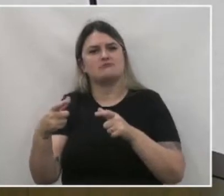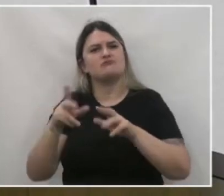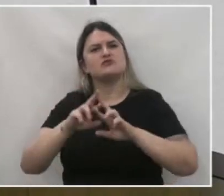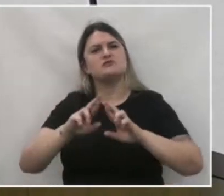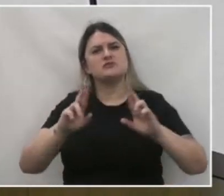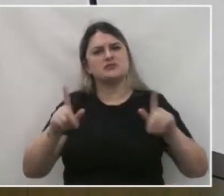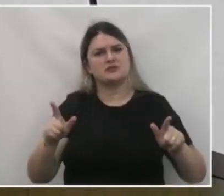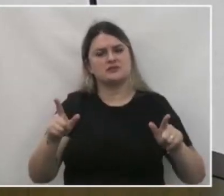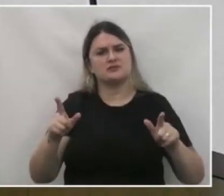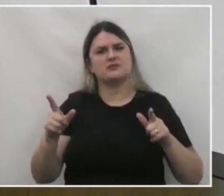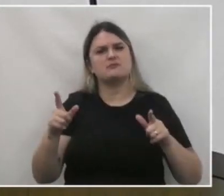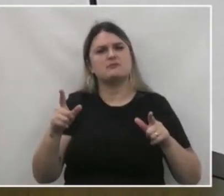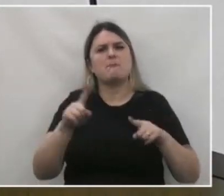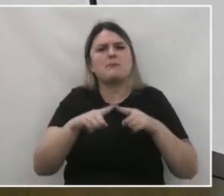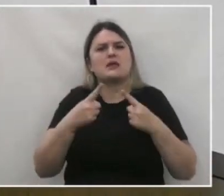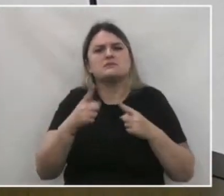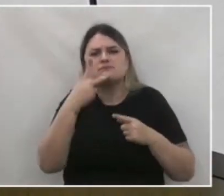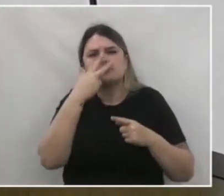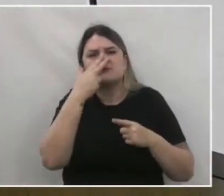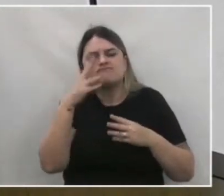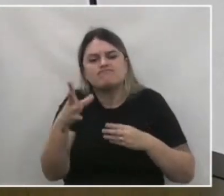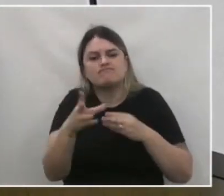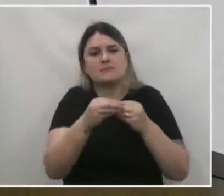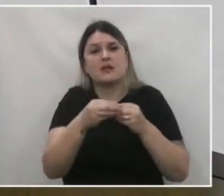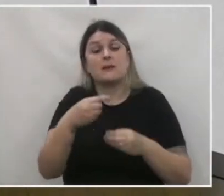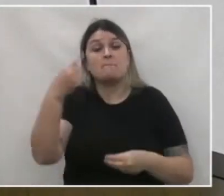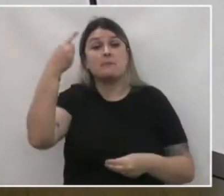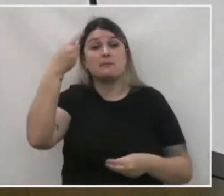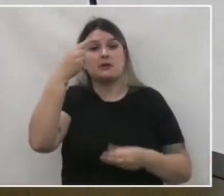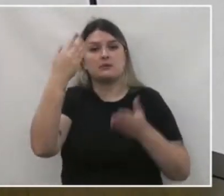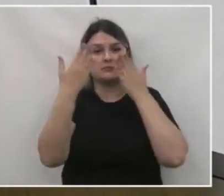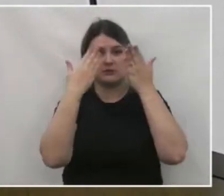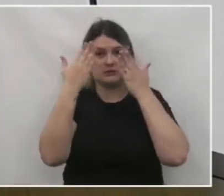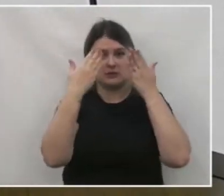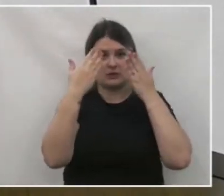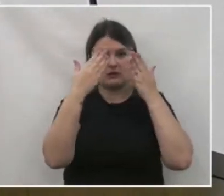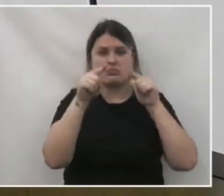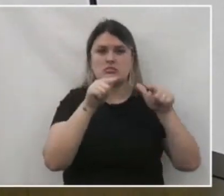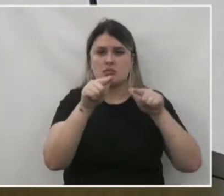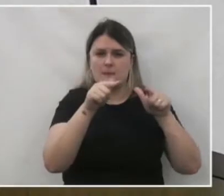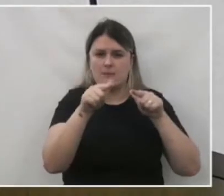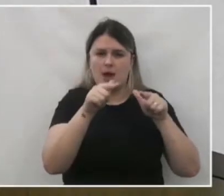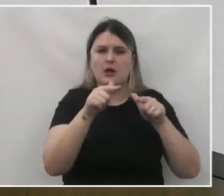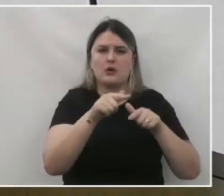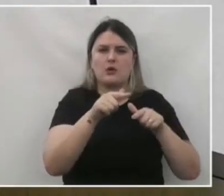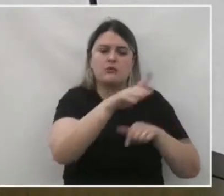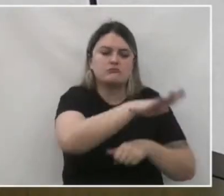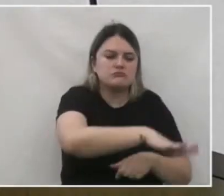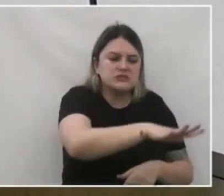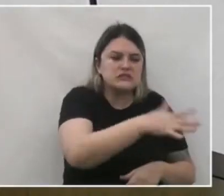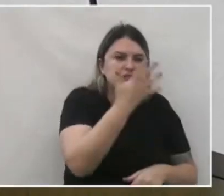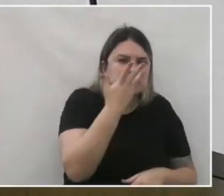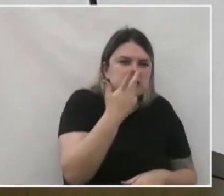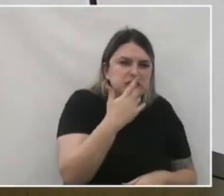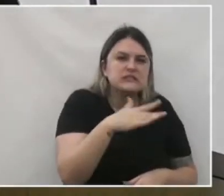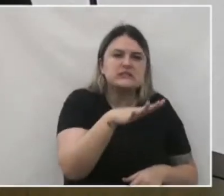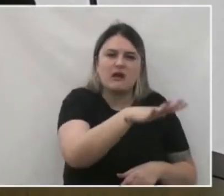distinta, porém complementares. Primeiro como psicólogo atuante nas varas de infância e vara de família.